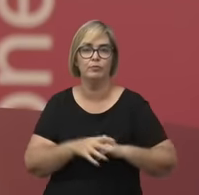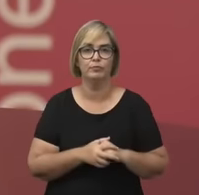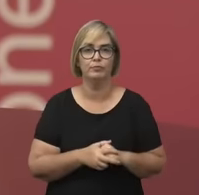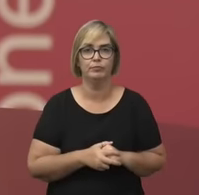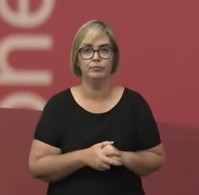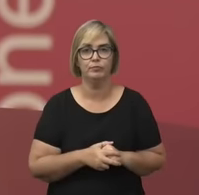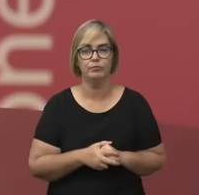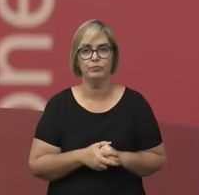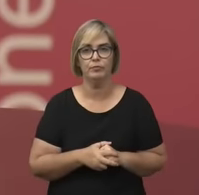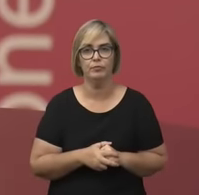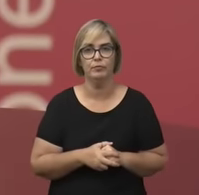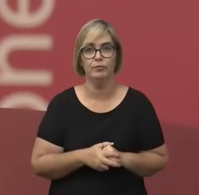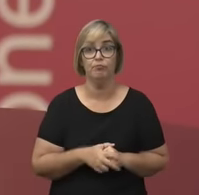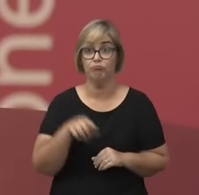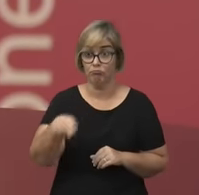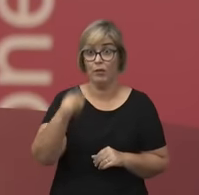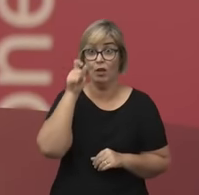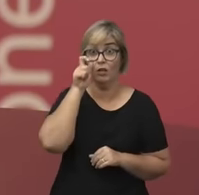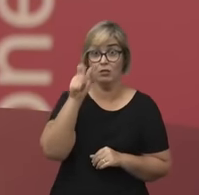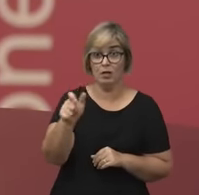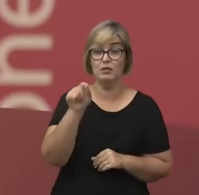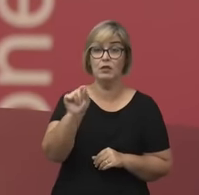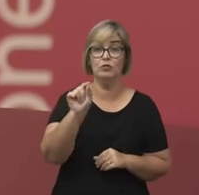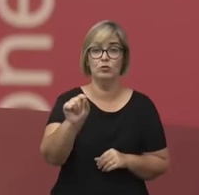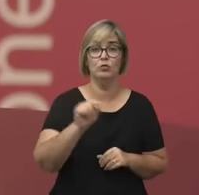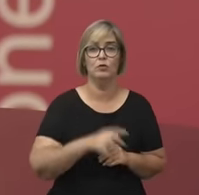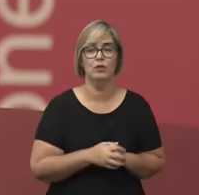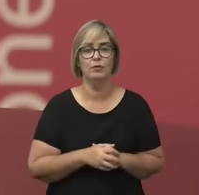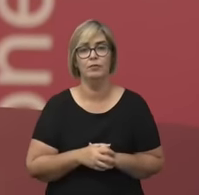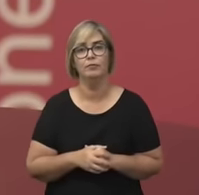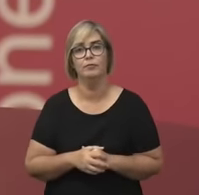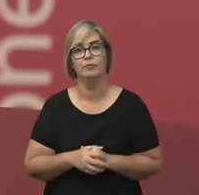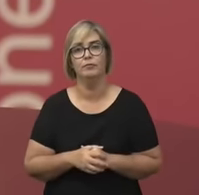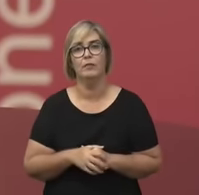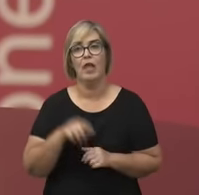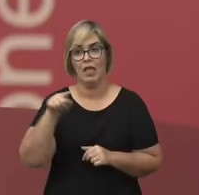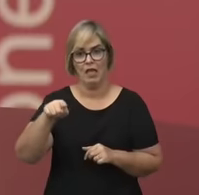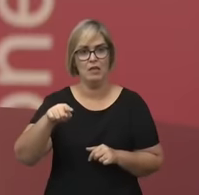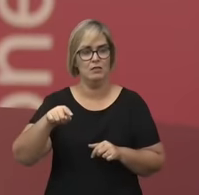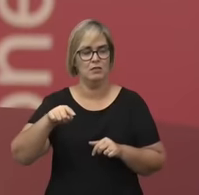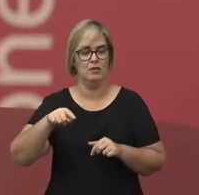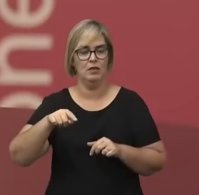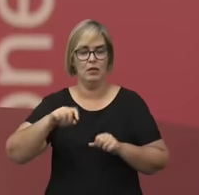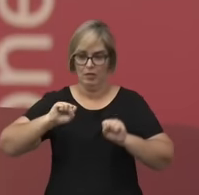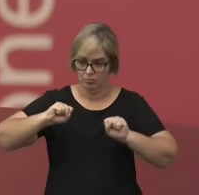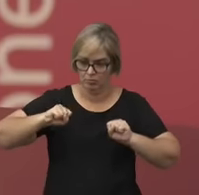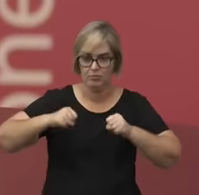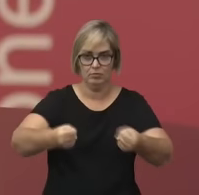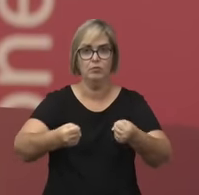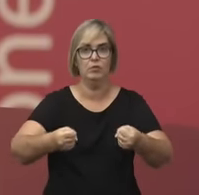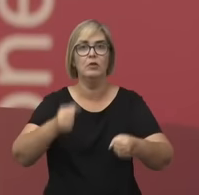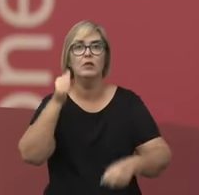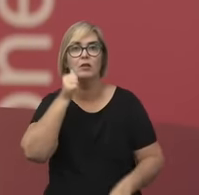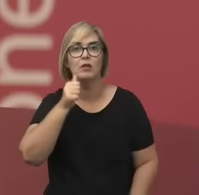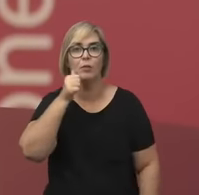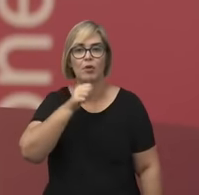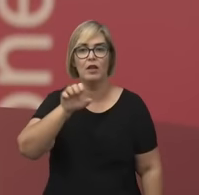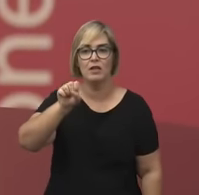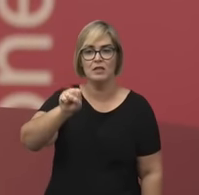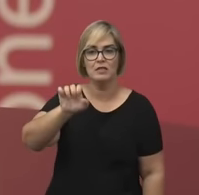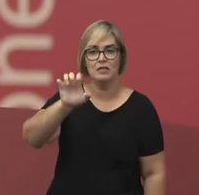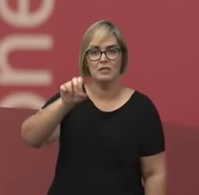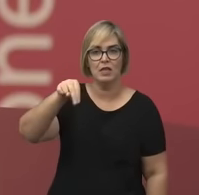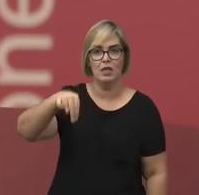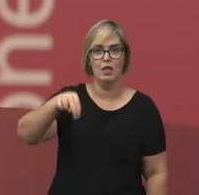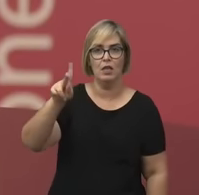Um ponto interessante é que esse movimento reivindicatório da Francisca Senhorinha da Mata Diniz tem